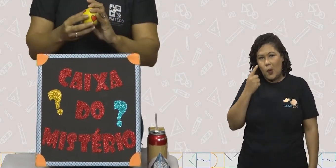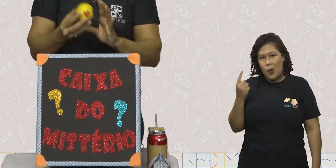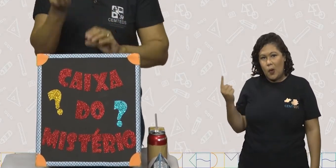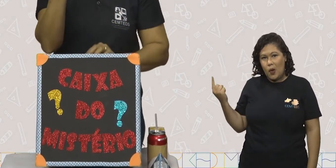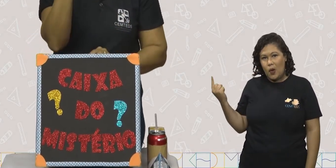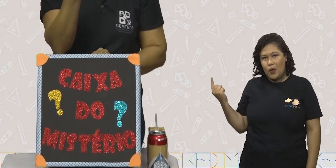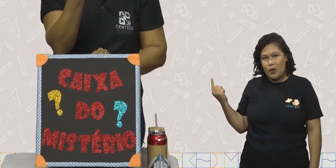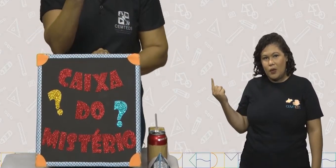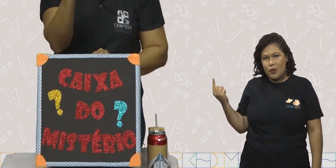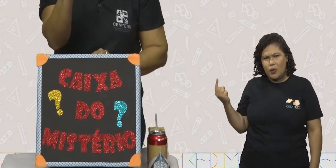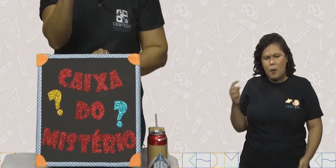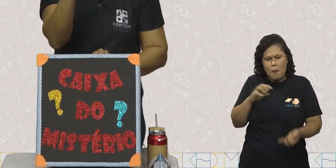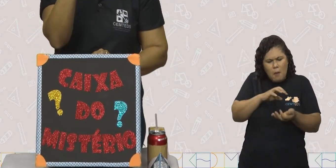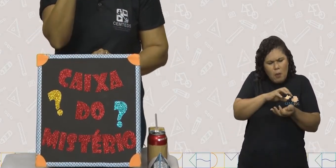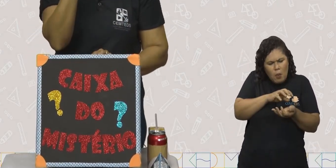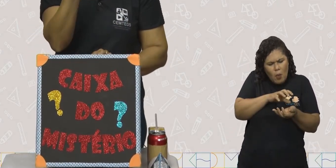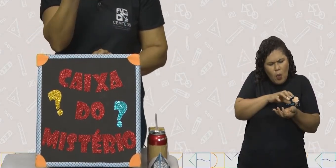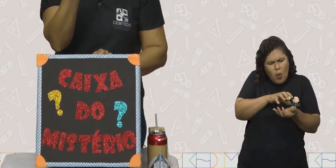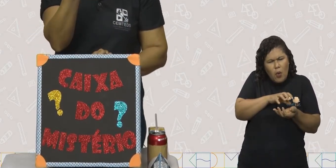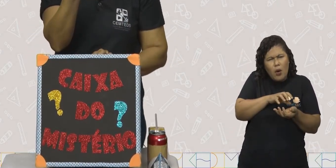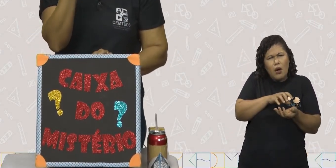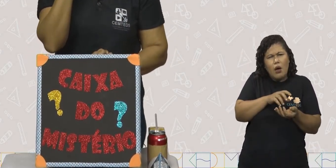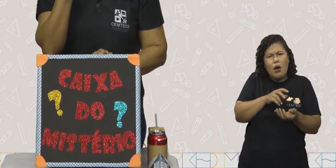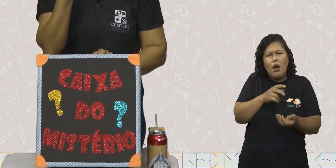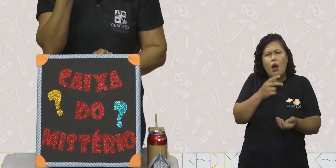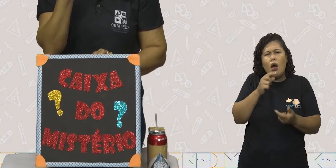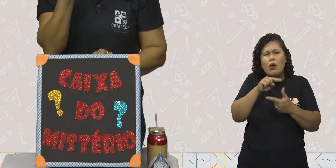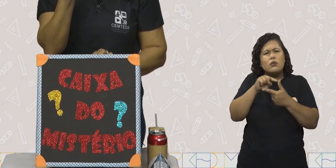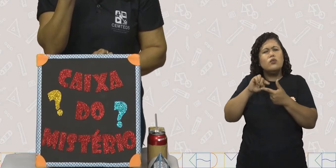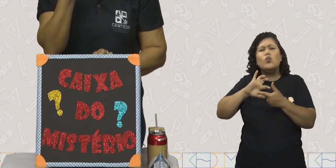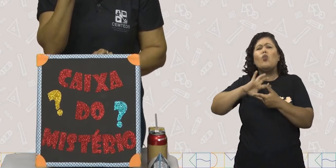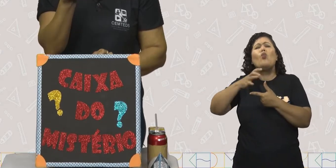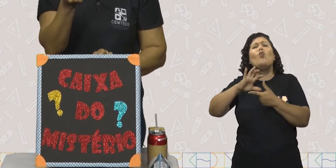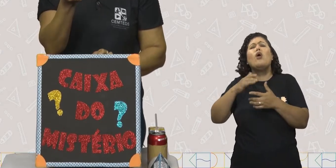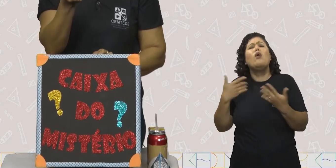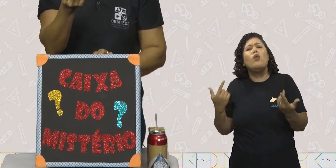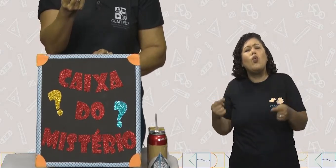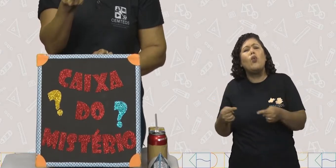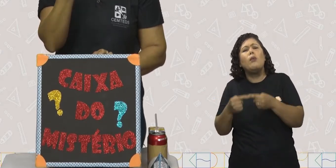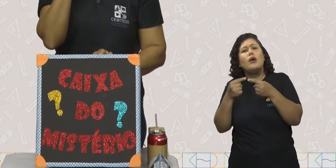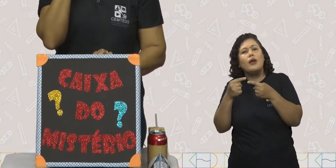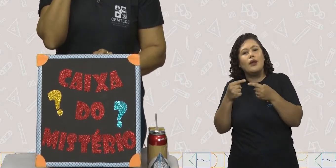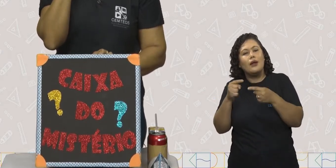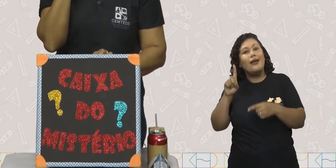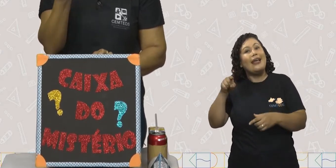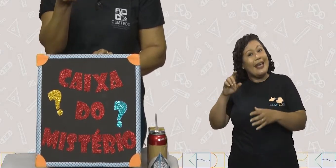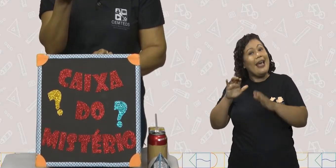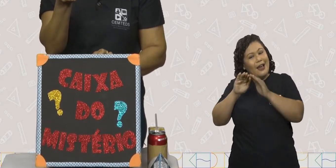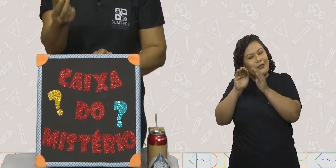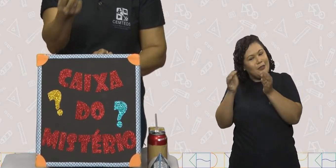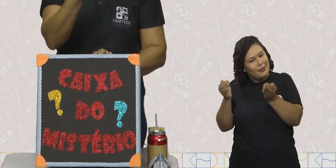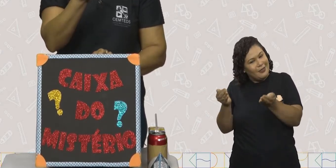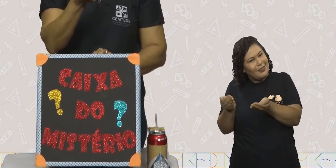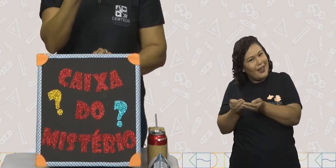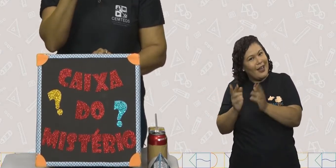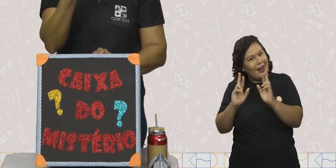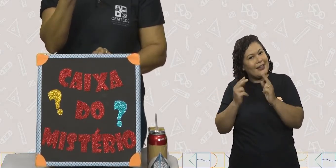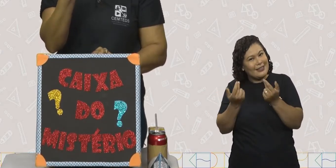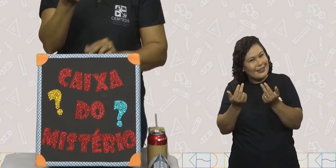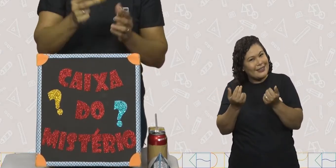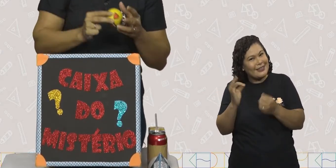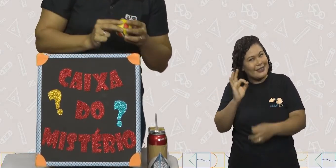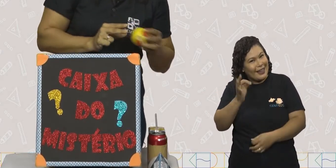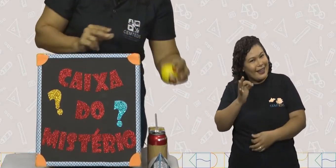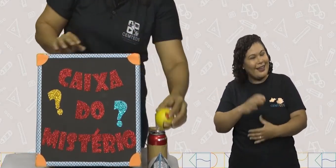Agora nós temos de novo uma bola e ela se parece com o que mesmo? Com uma esfera. Muito